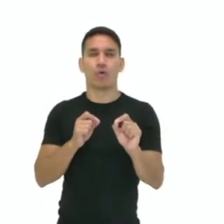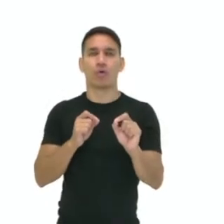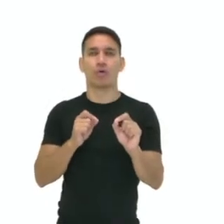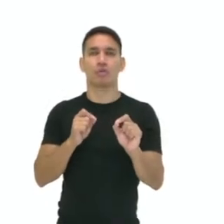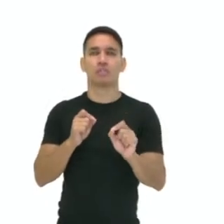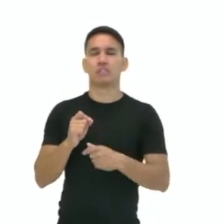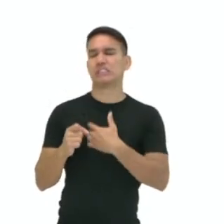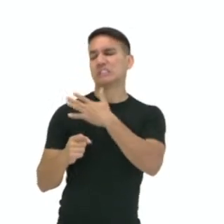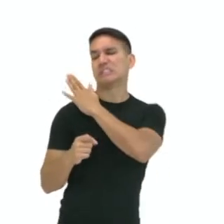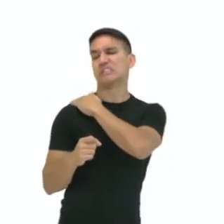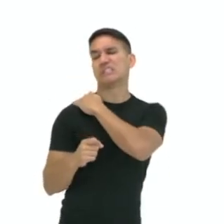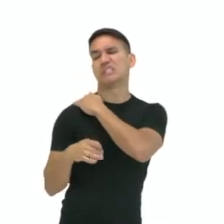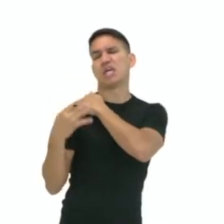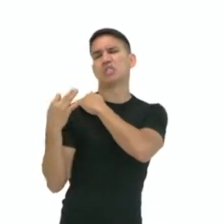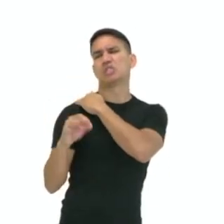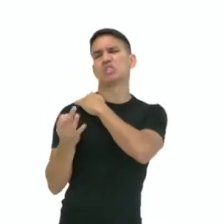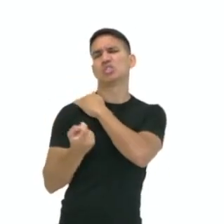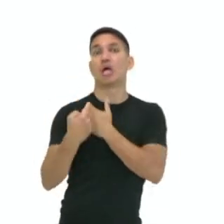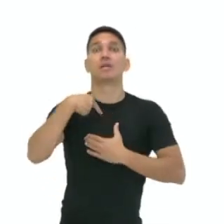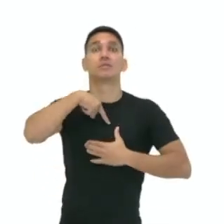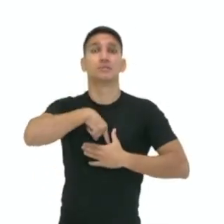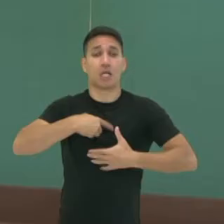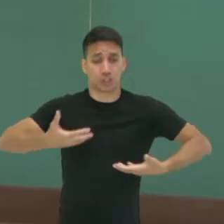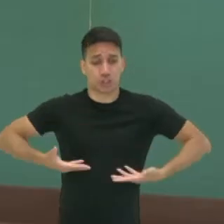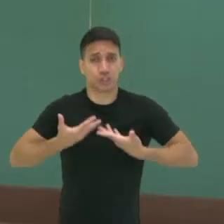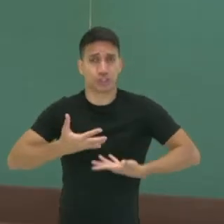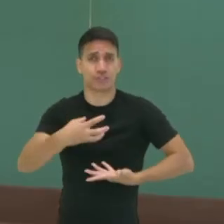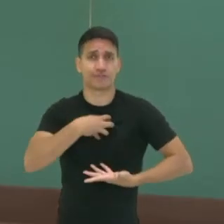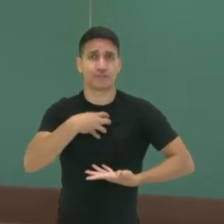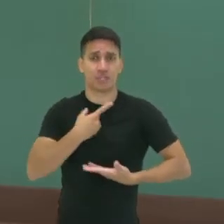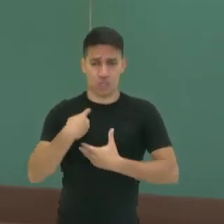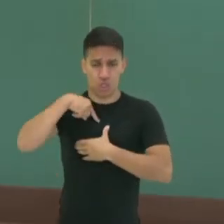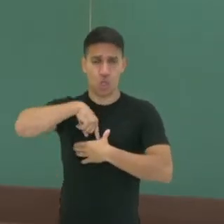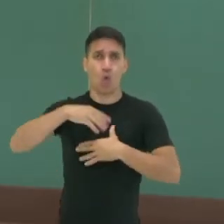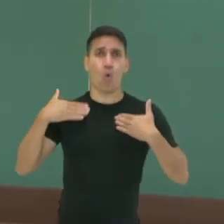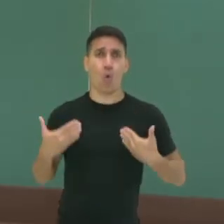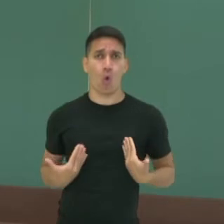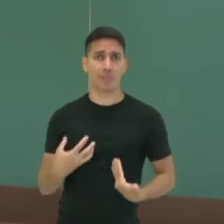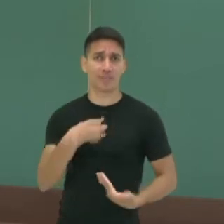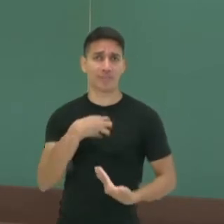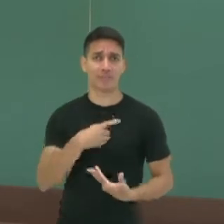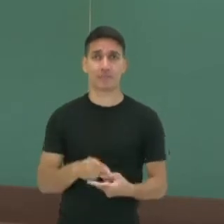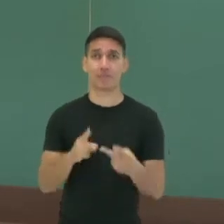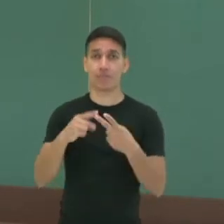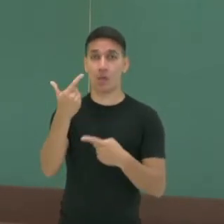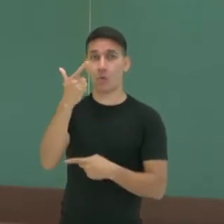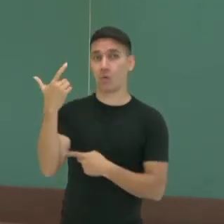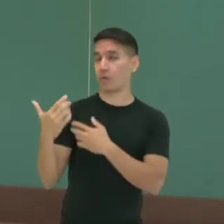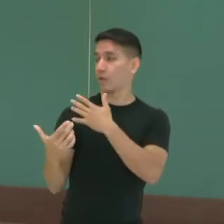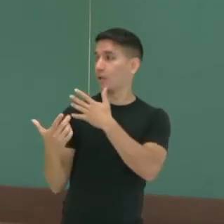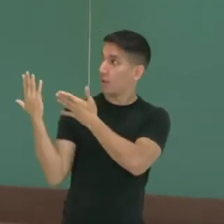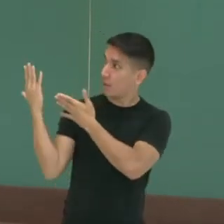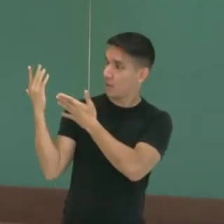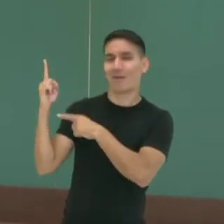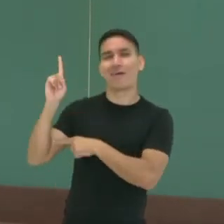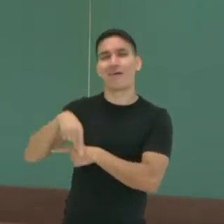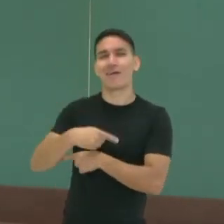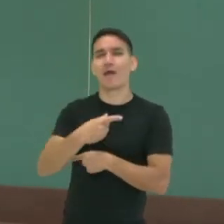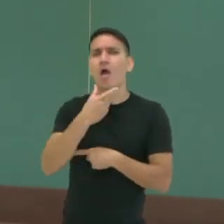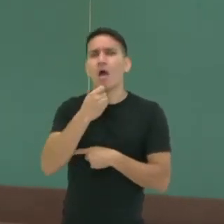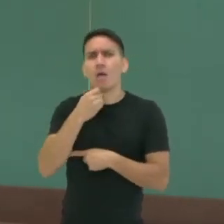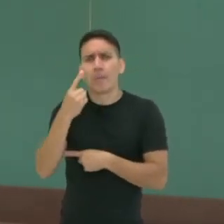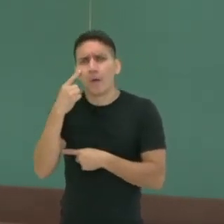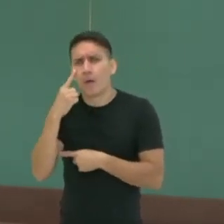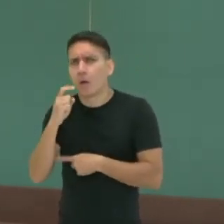ai, que dor no meu ombro. É uma dor no seu corpo. E a última imagem, aquele rapaz está com